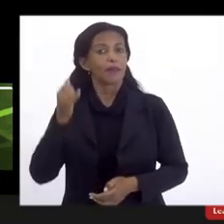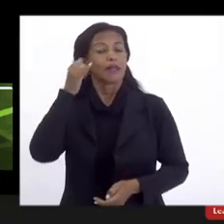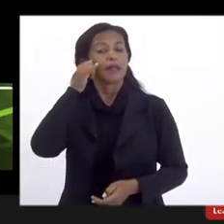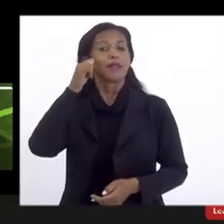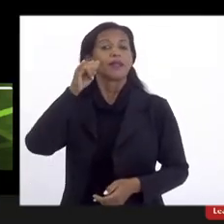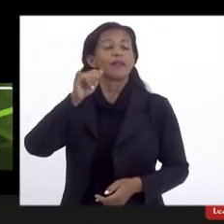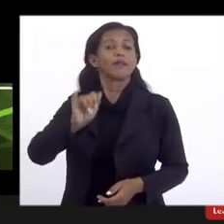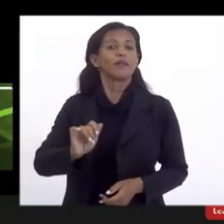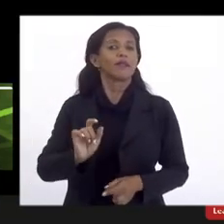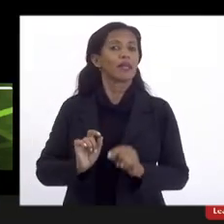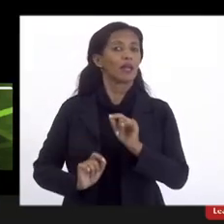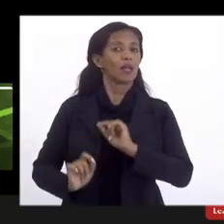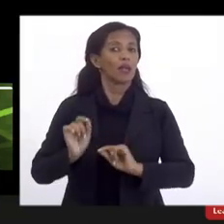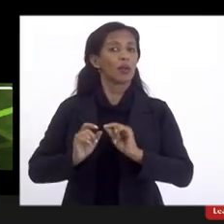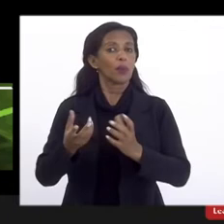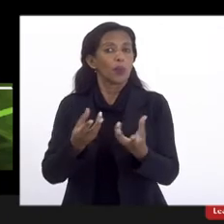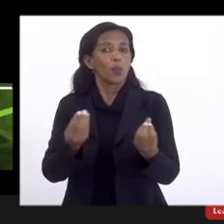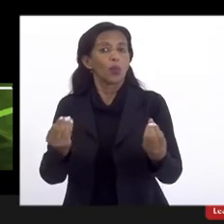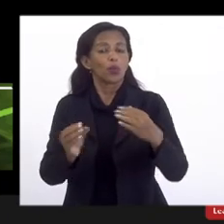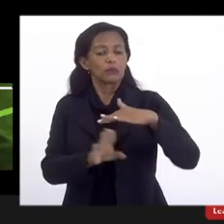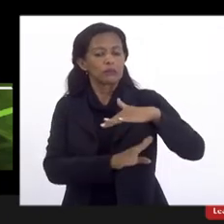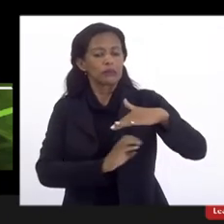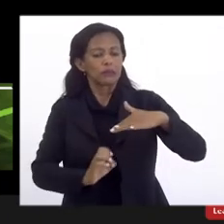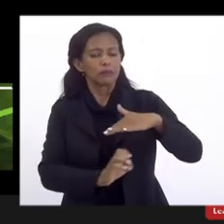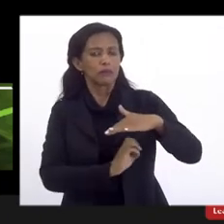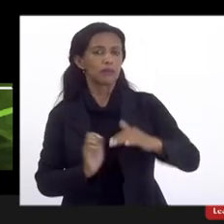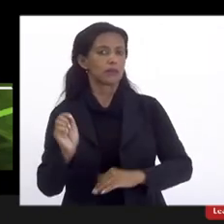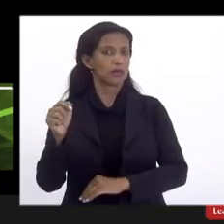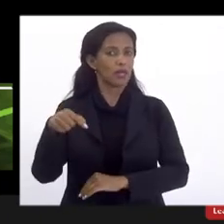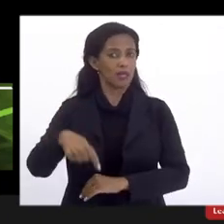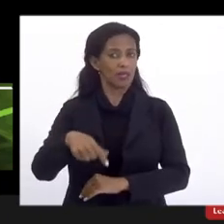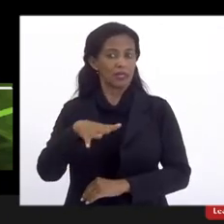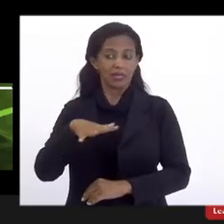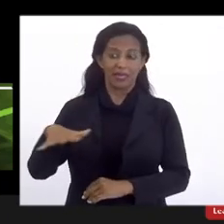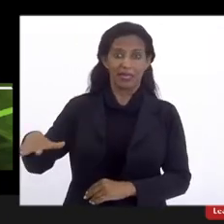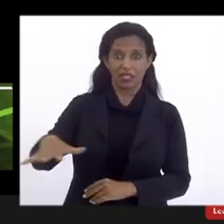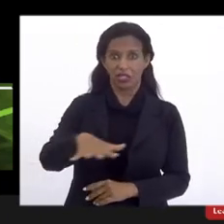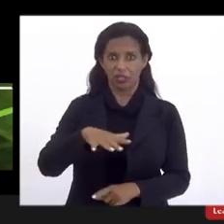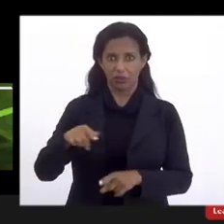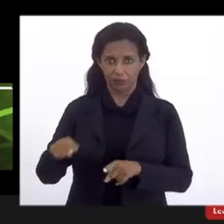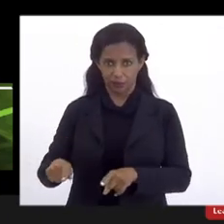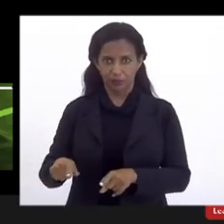o que muitas empresas aqui na nossa região